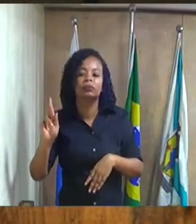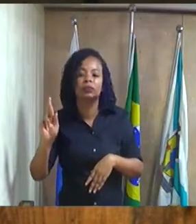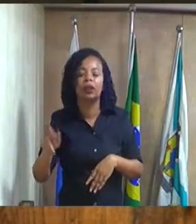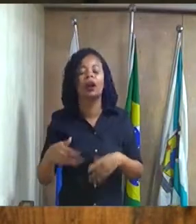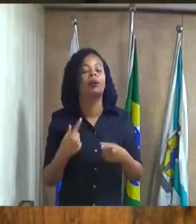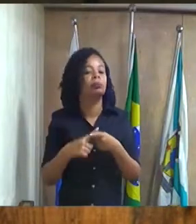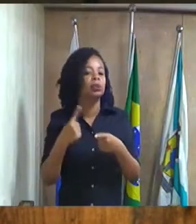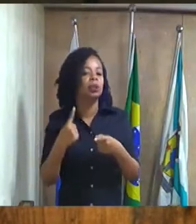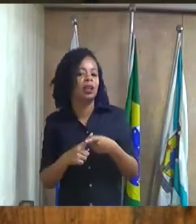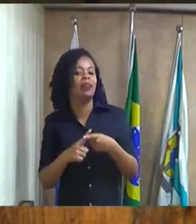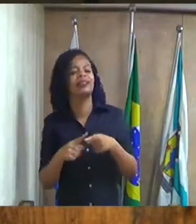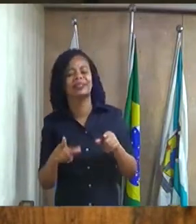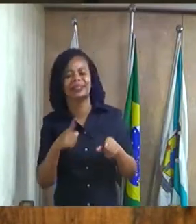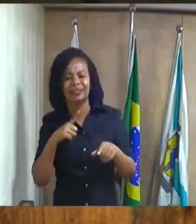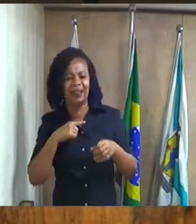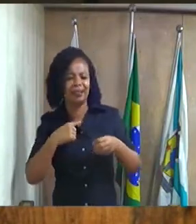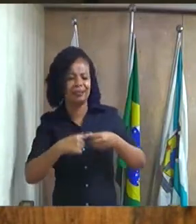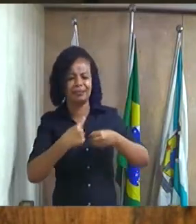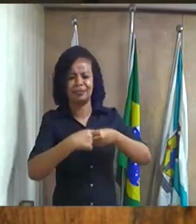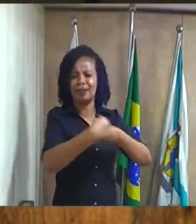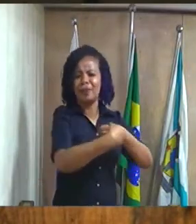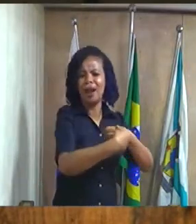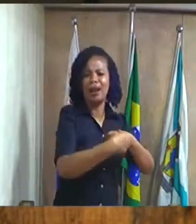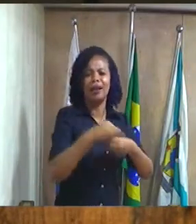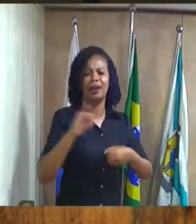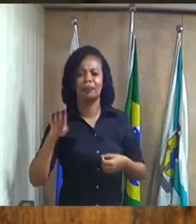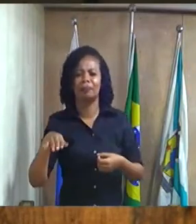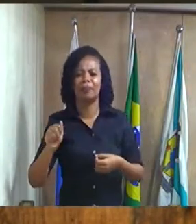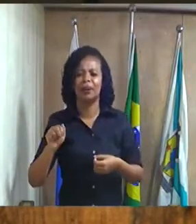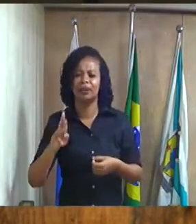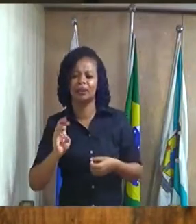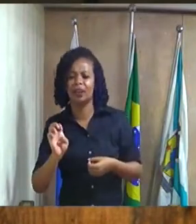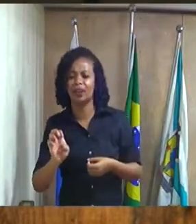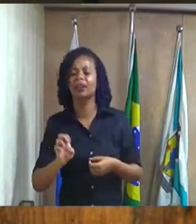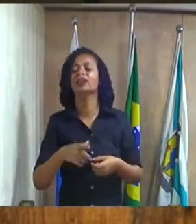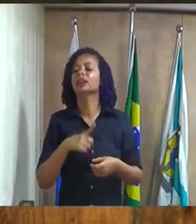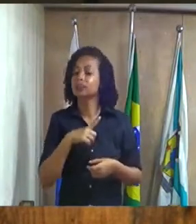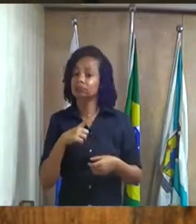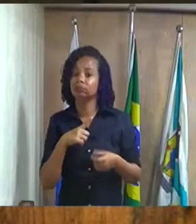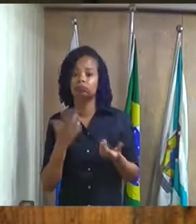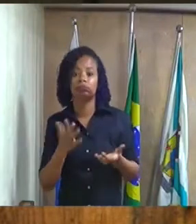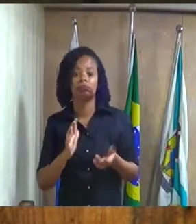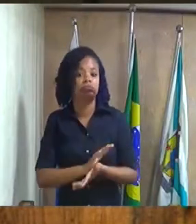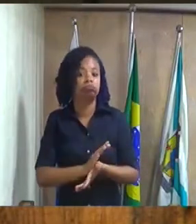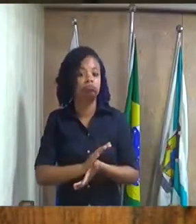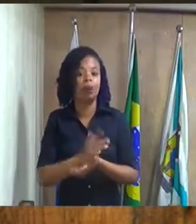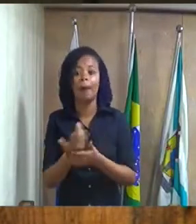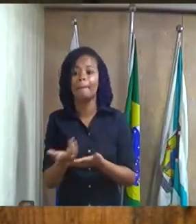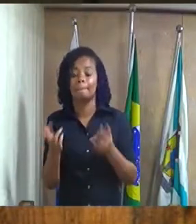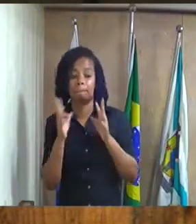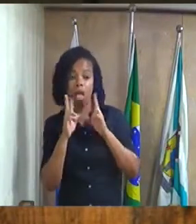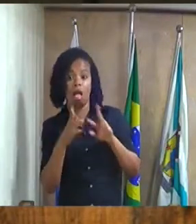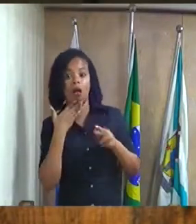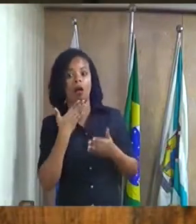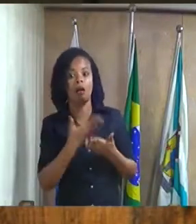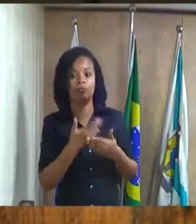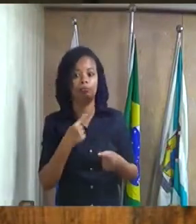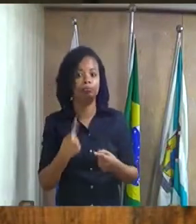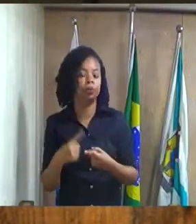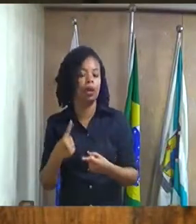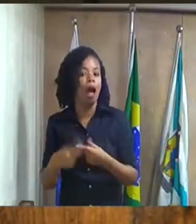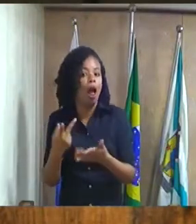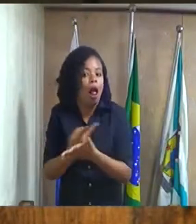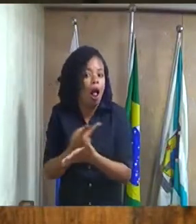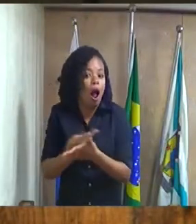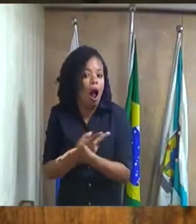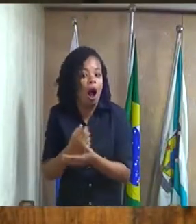Barier não é pô aquilo é uma covardia e e e o pior pasmem se errar o caminho